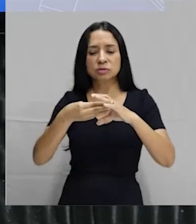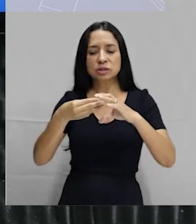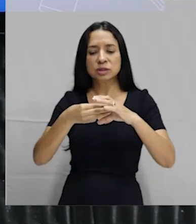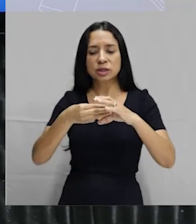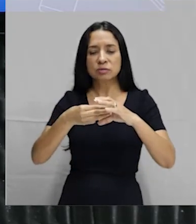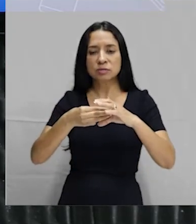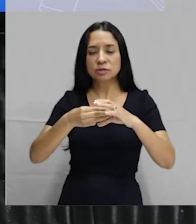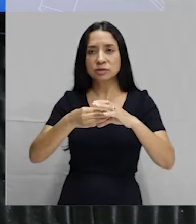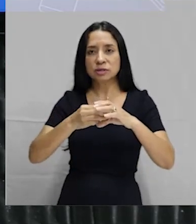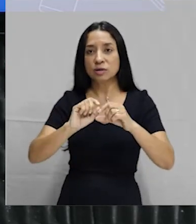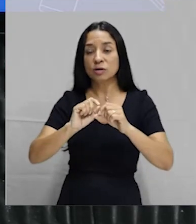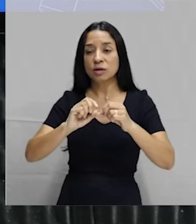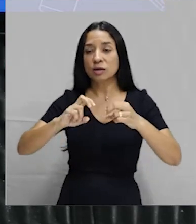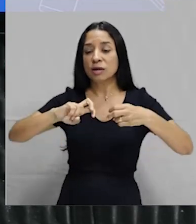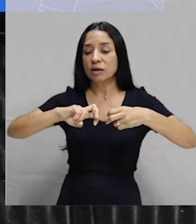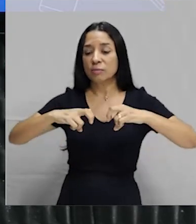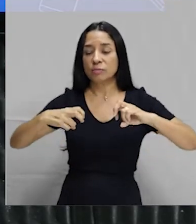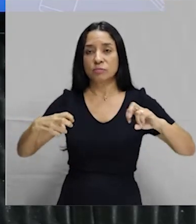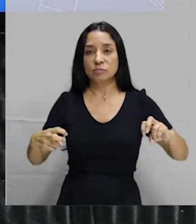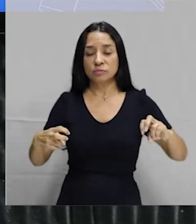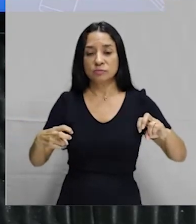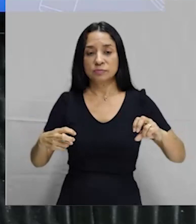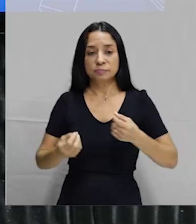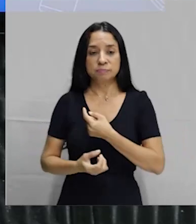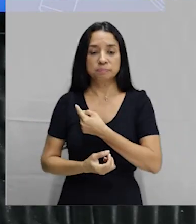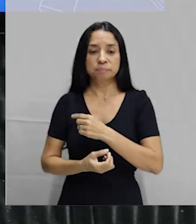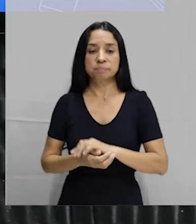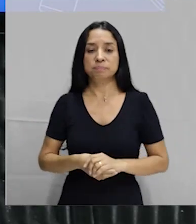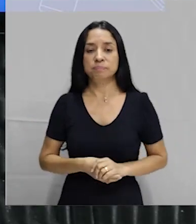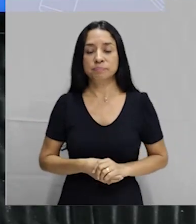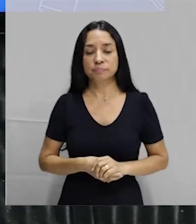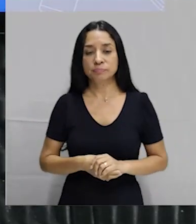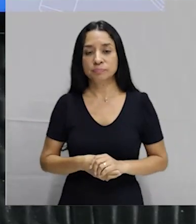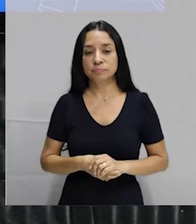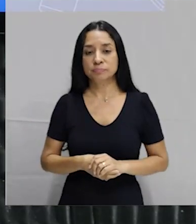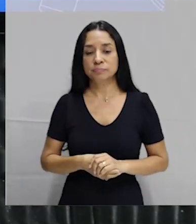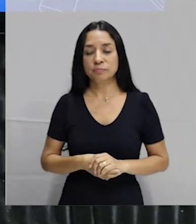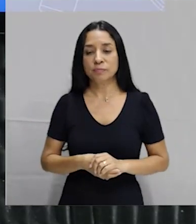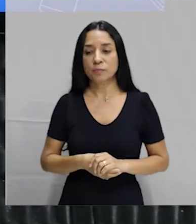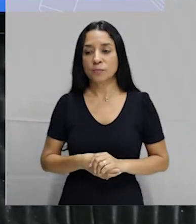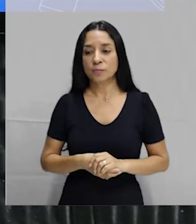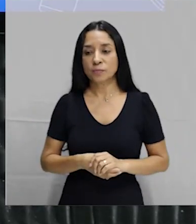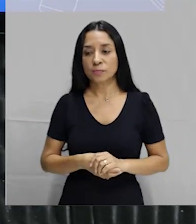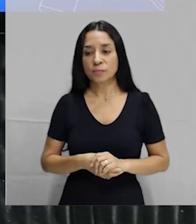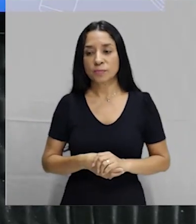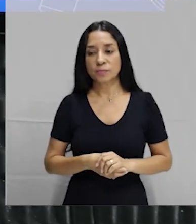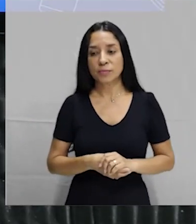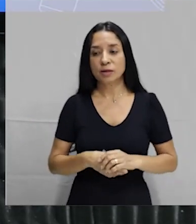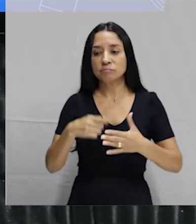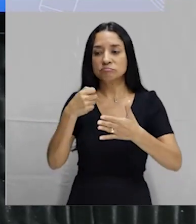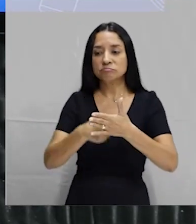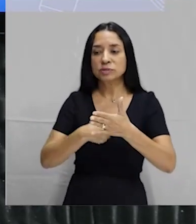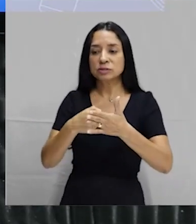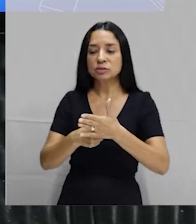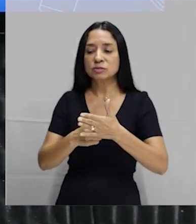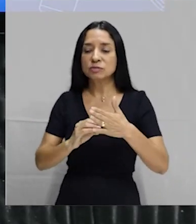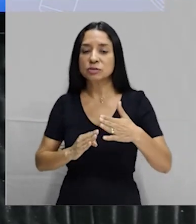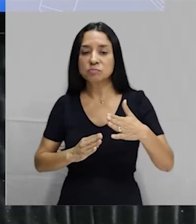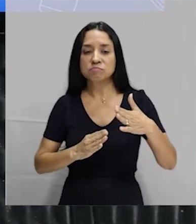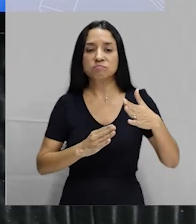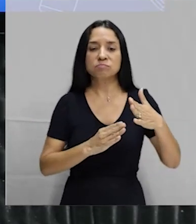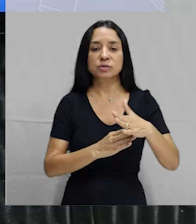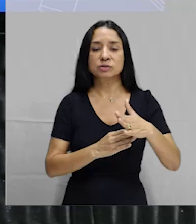óvulo ou o espermatozoide, a tentativa de impedir a nidação. A nidação, pessoal, é a